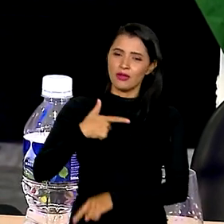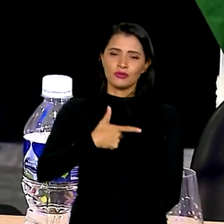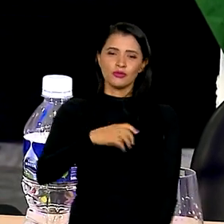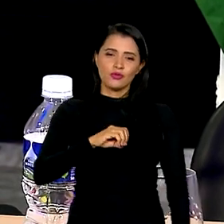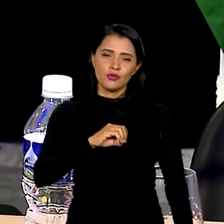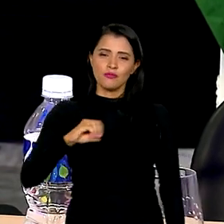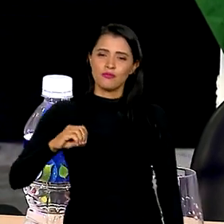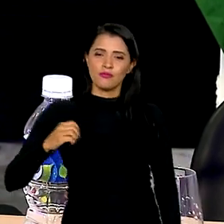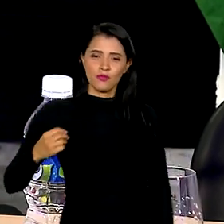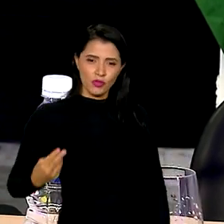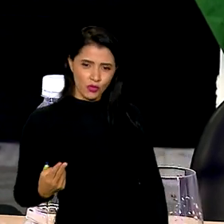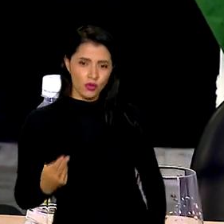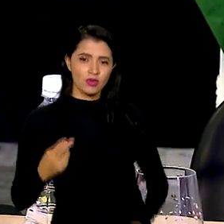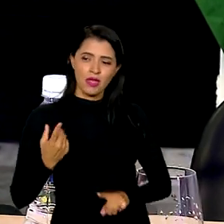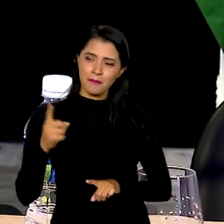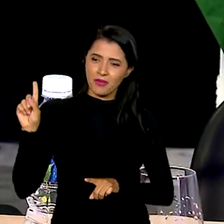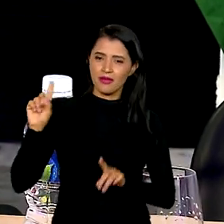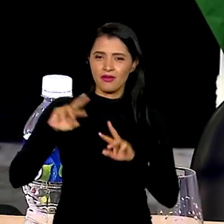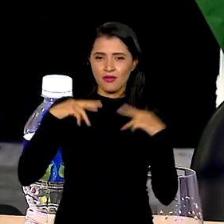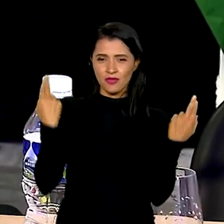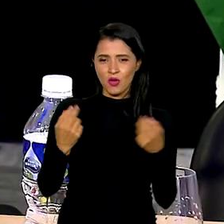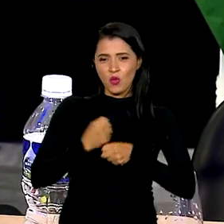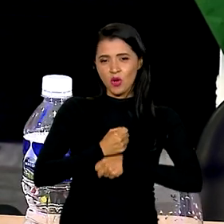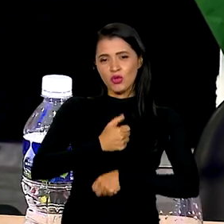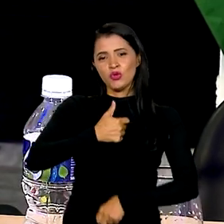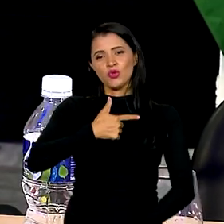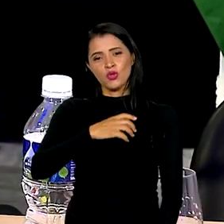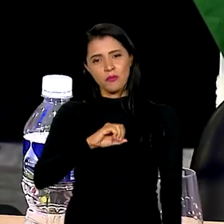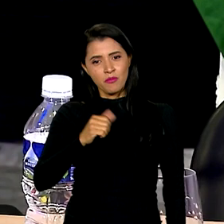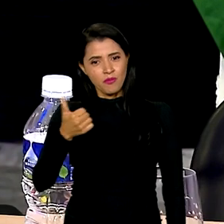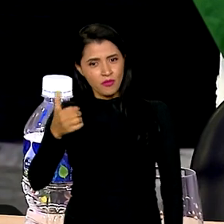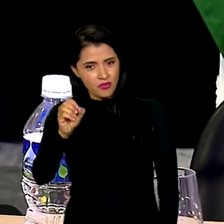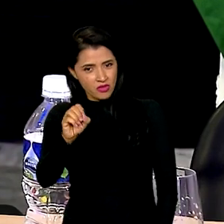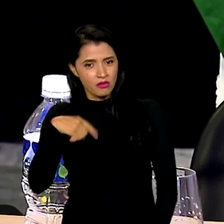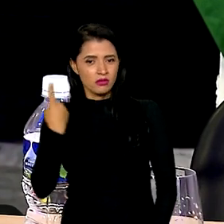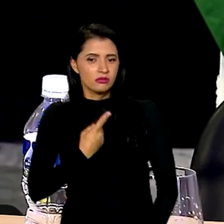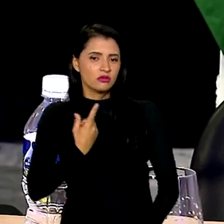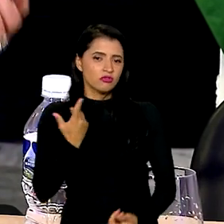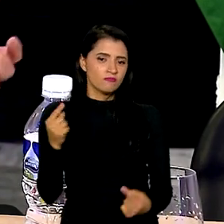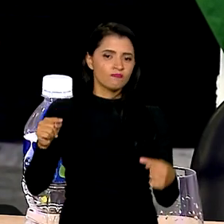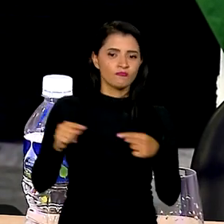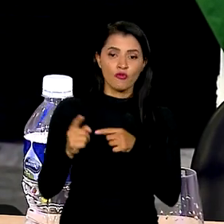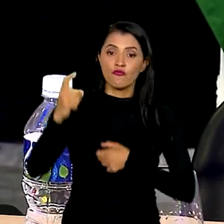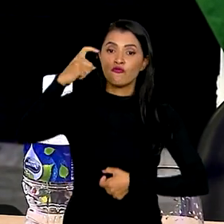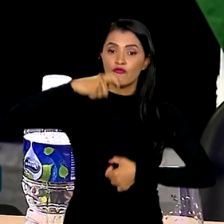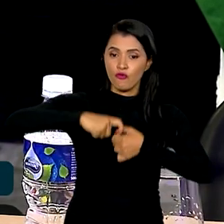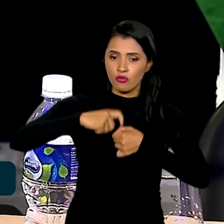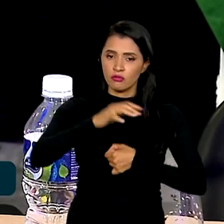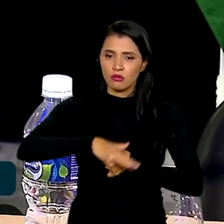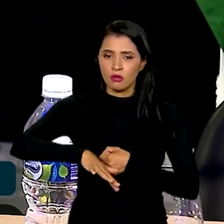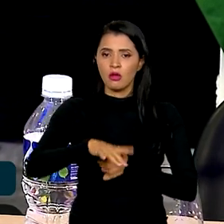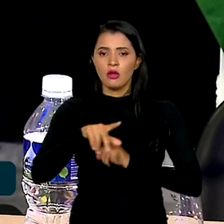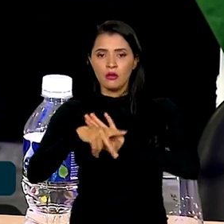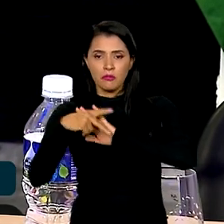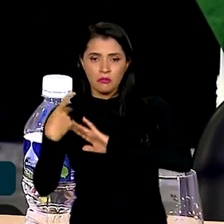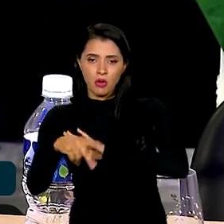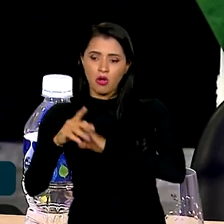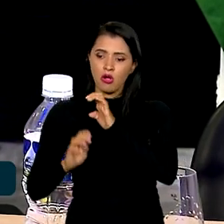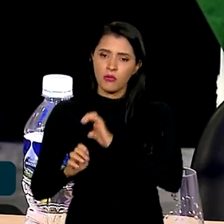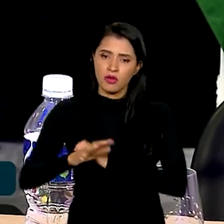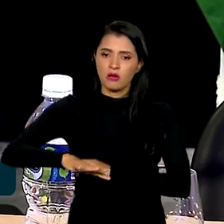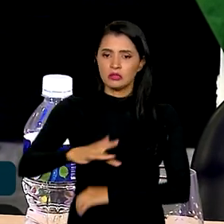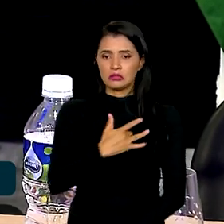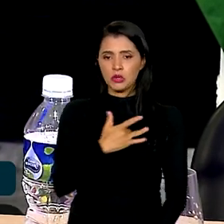a última reunião foi em 2010 e nós queremos retomar não só na área do complexo industrial de